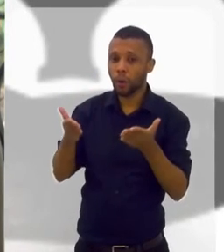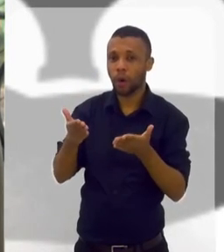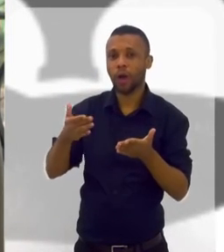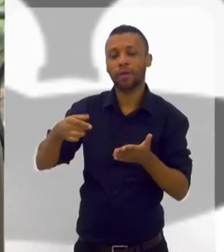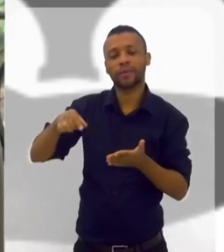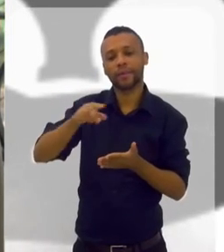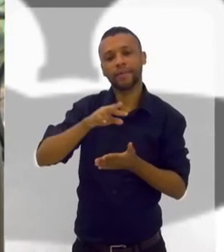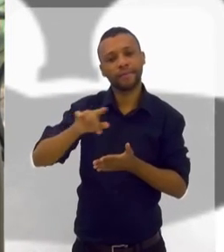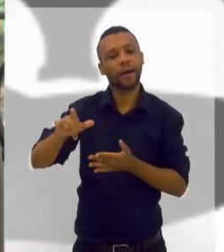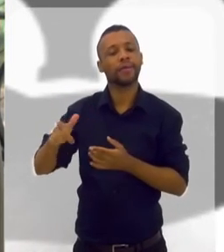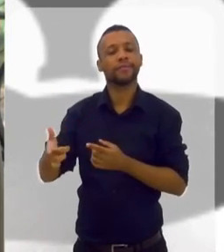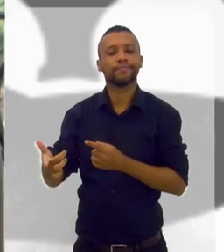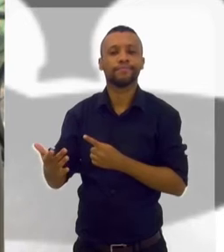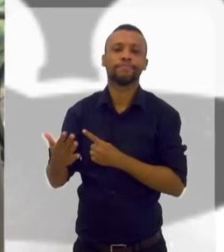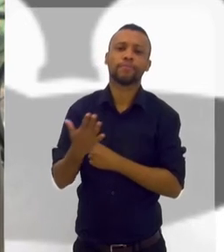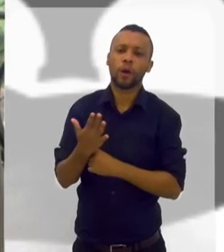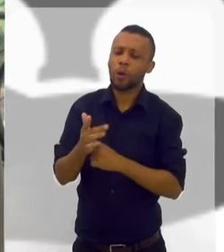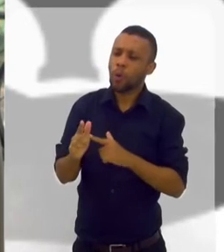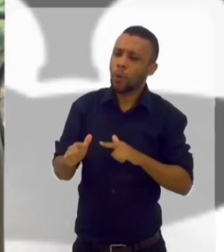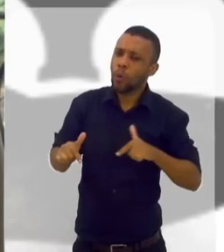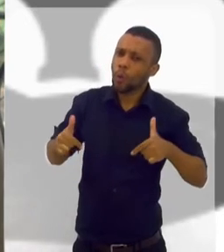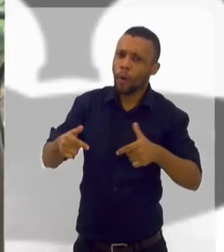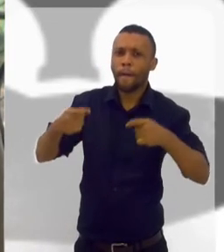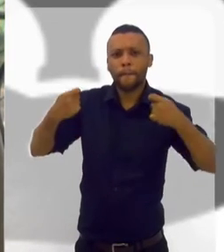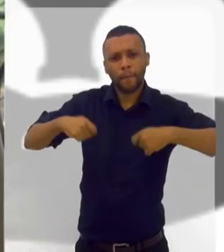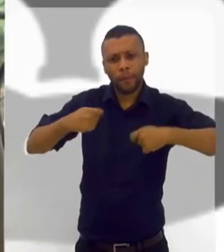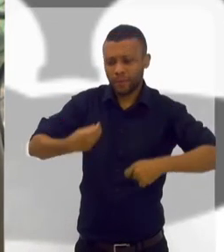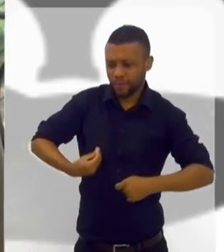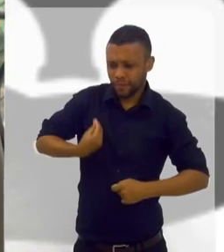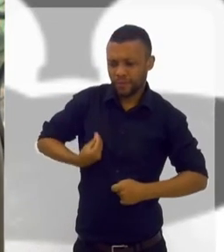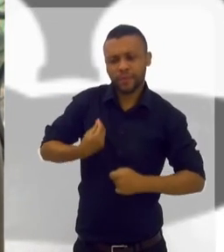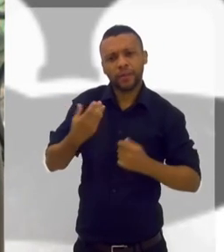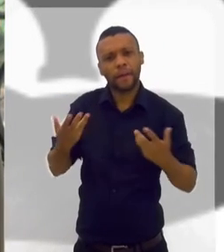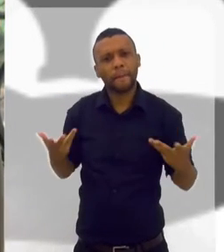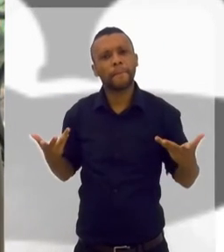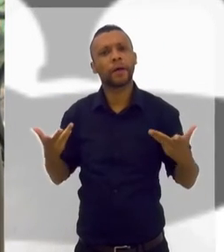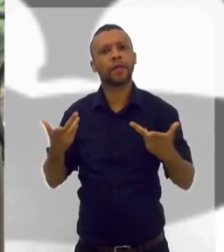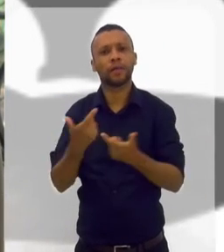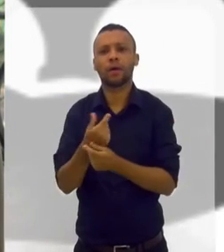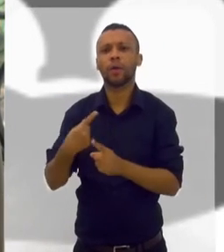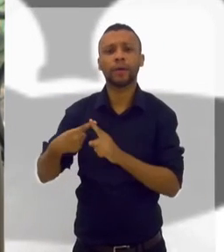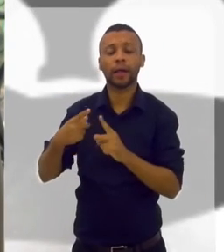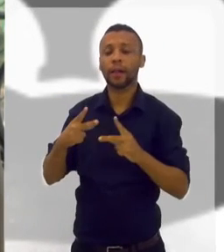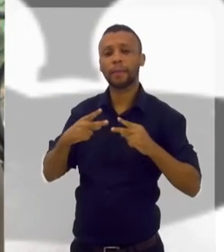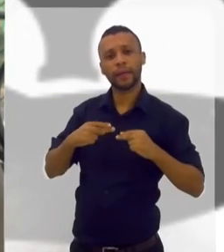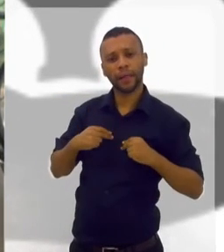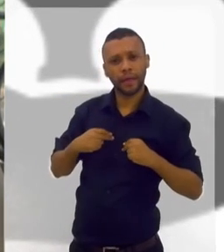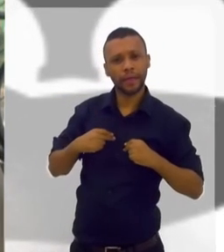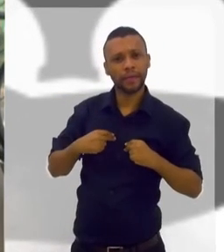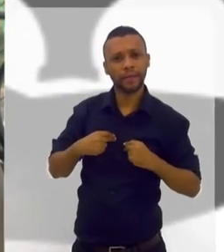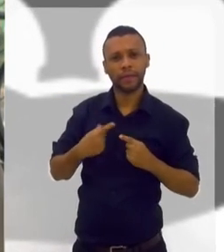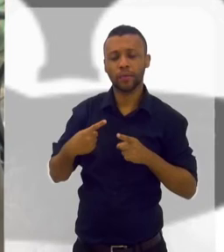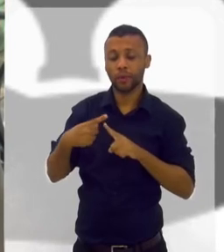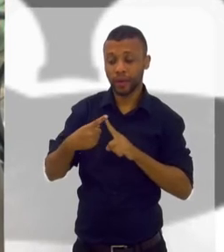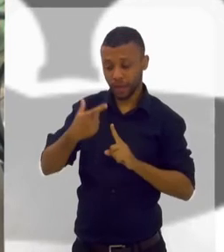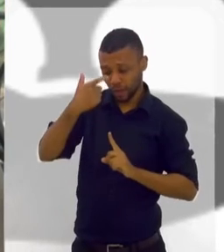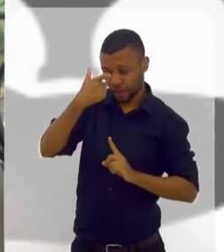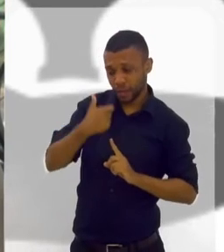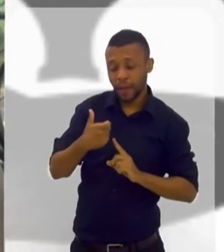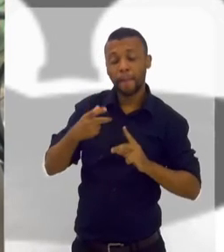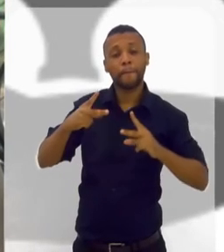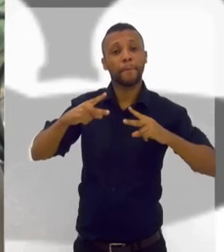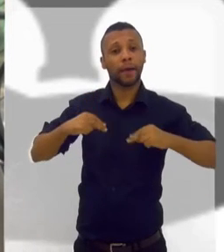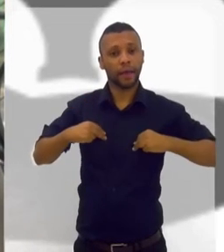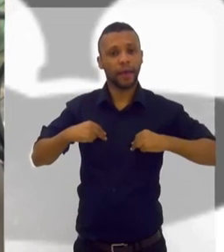partir de agora você vai fazer o que for necessário. Para que ela tenha uma vida extraordinária. Porque ela merece. Porque você merece.